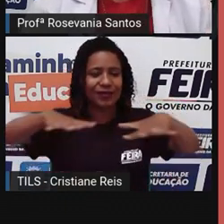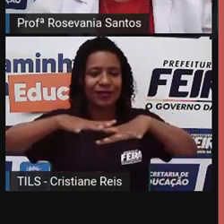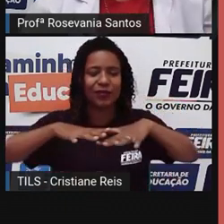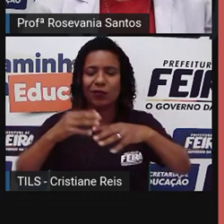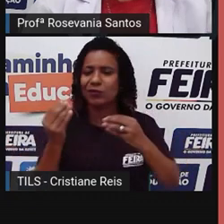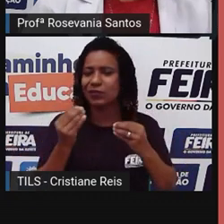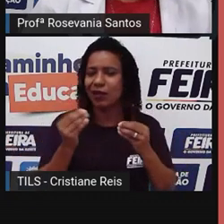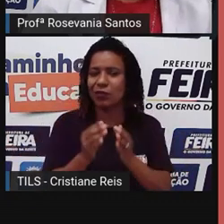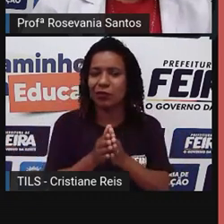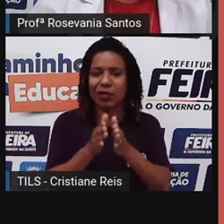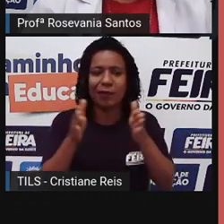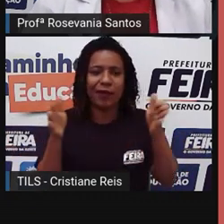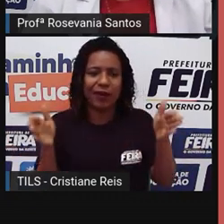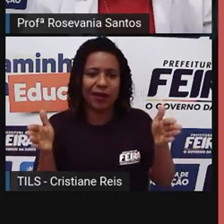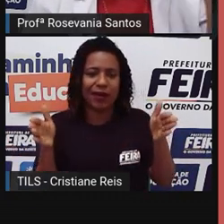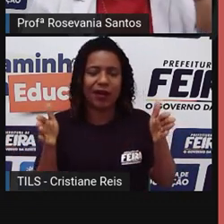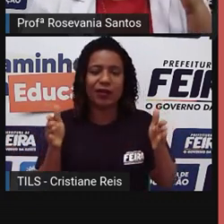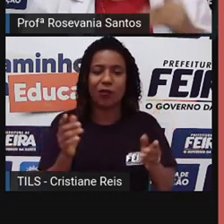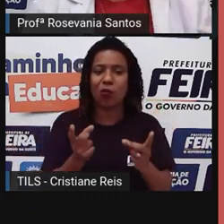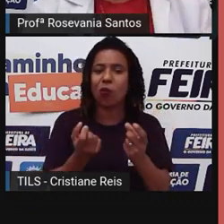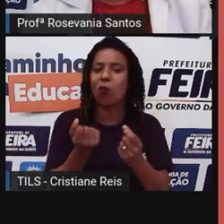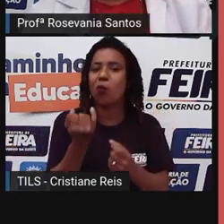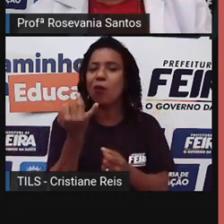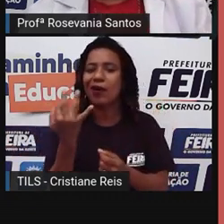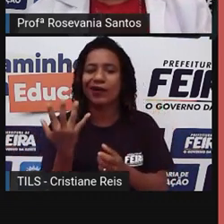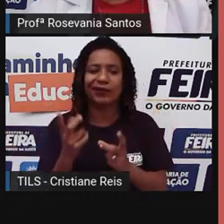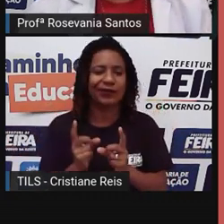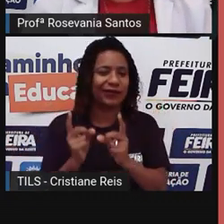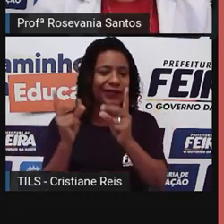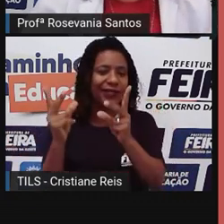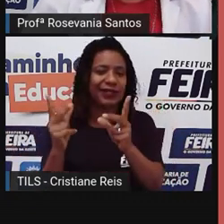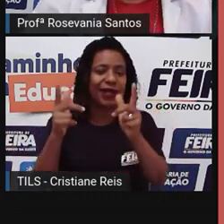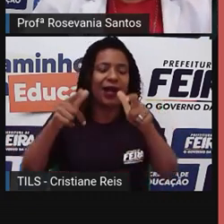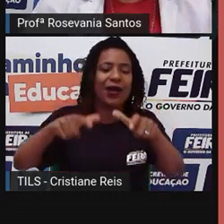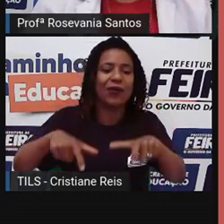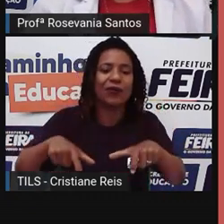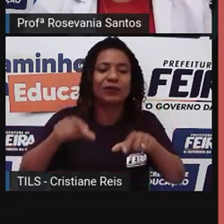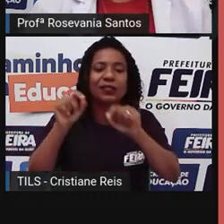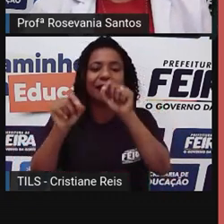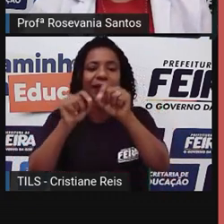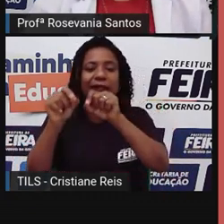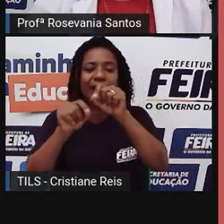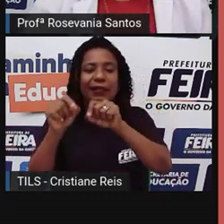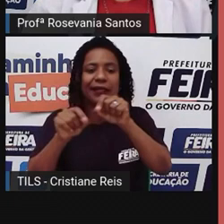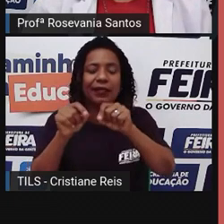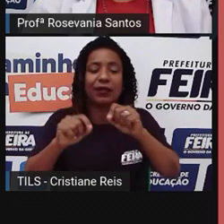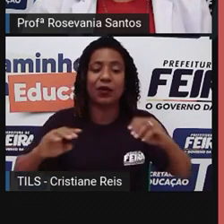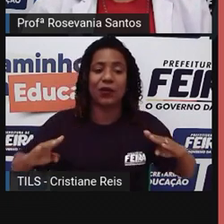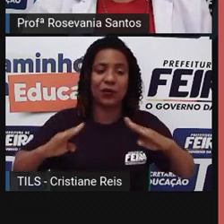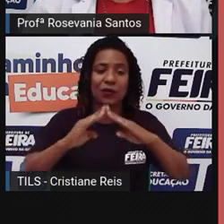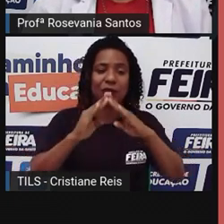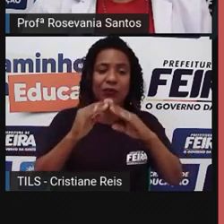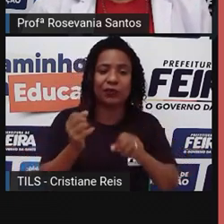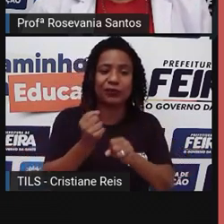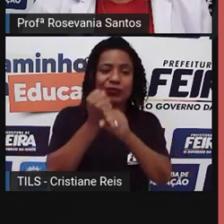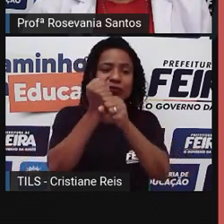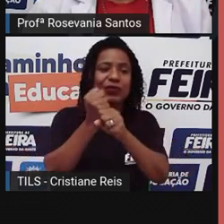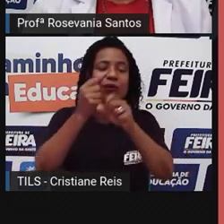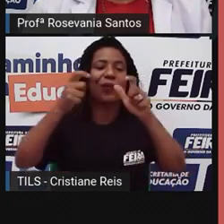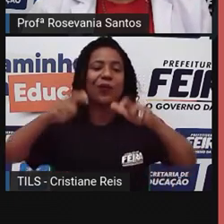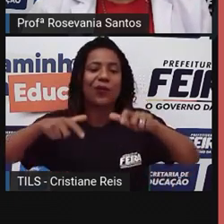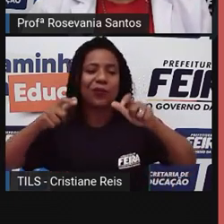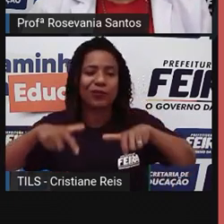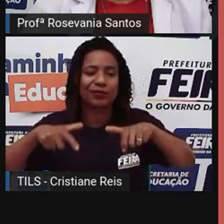preço, para quem vender, em que canto vai vender, onde é que eu vou instalar, essa aqui, a